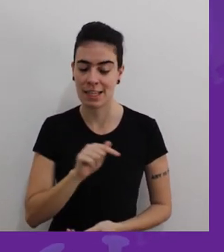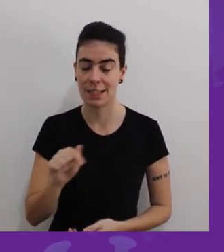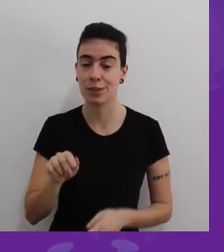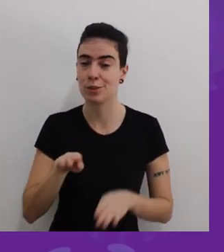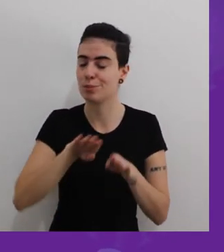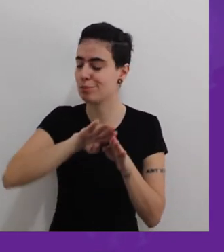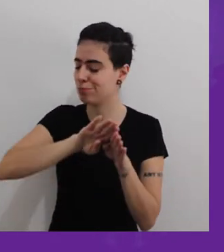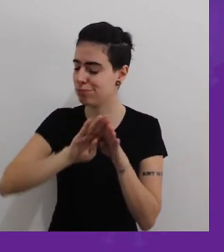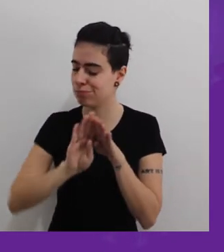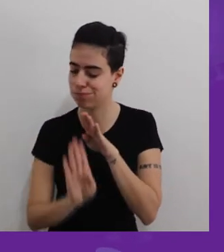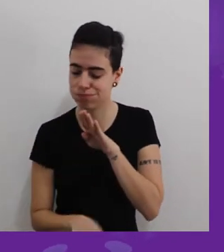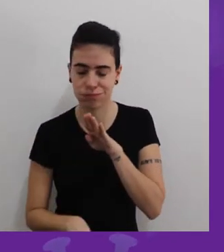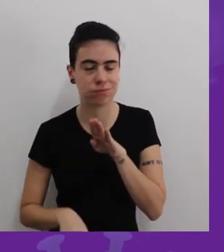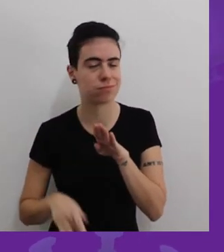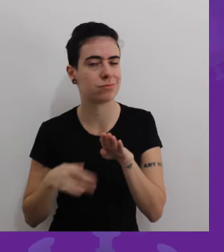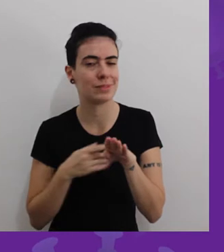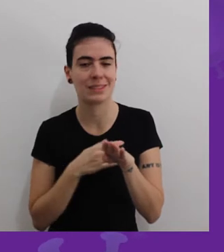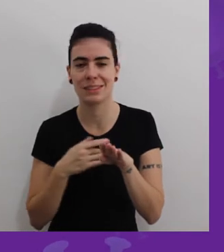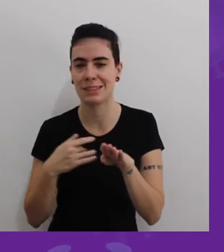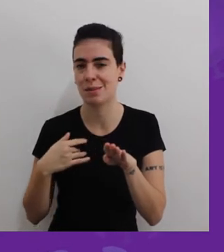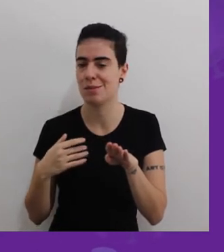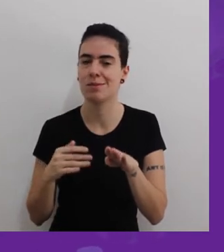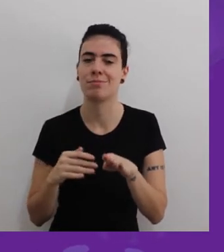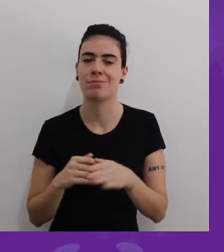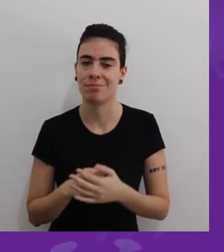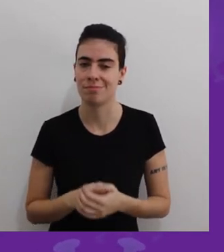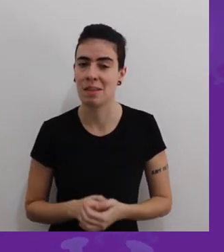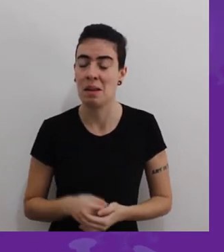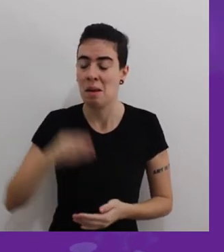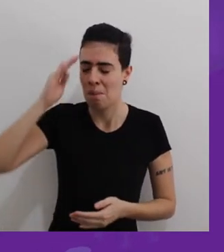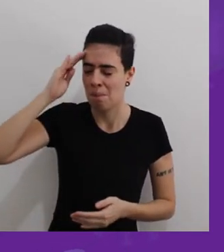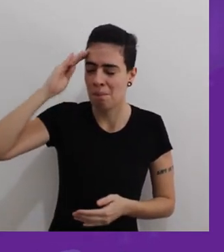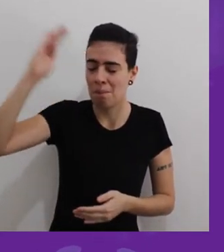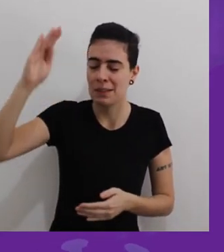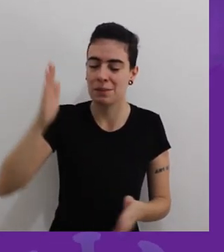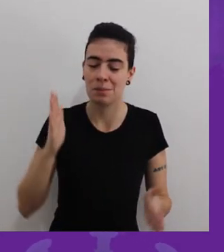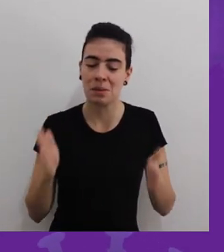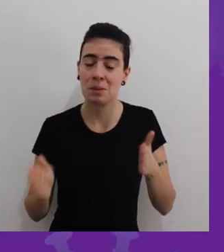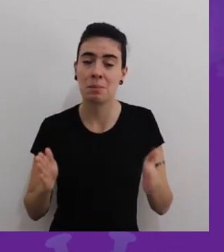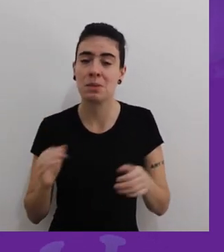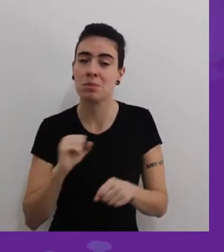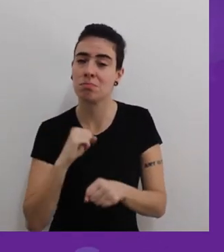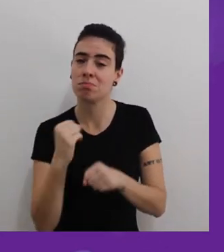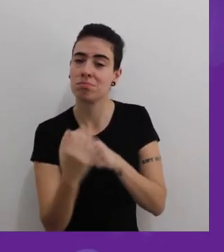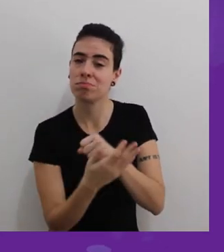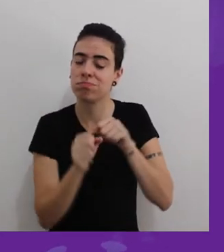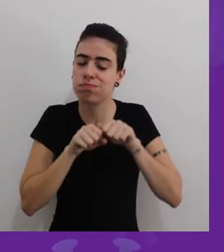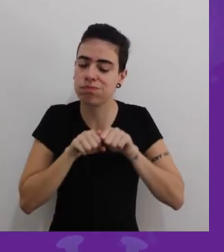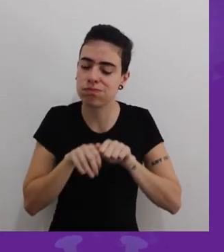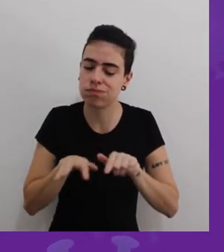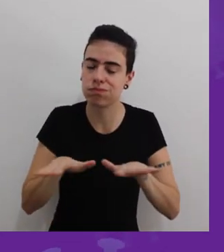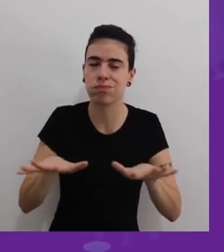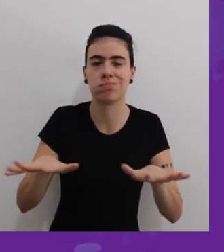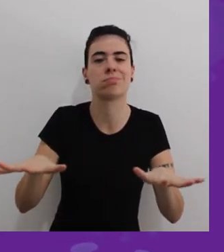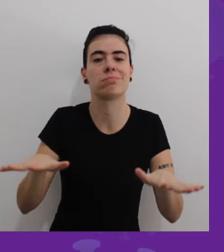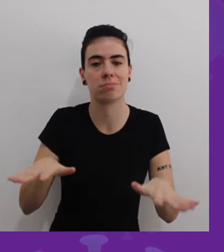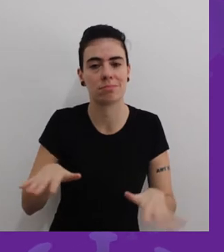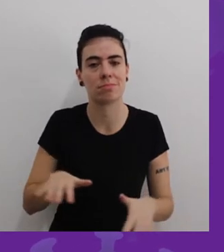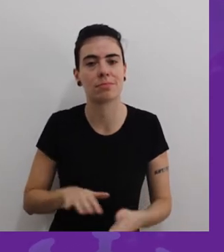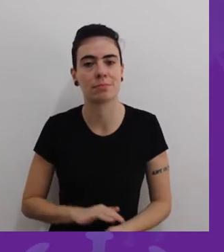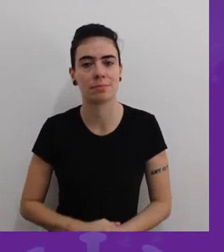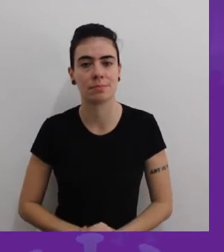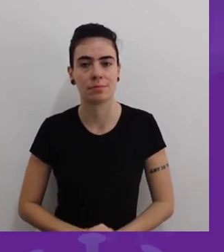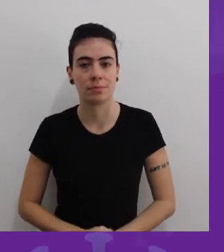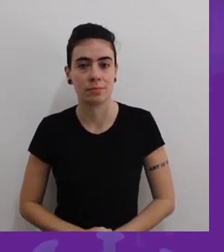quarto da população brasileira. Isso gera uma iniquidade em saúde extremamente injusta, especialmente agora